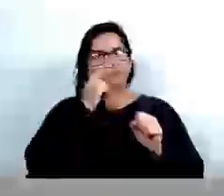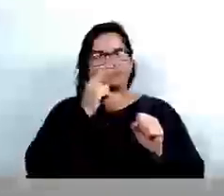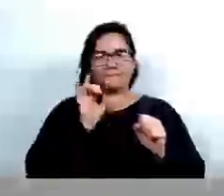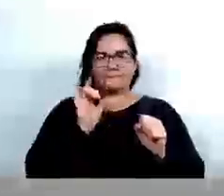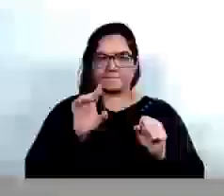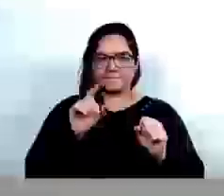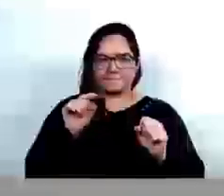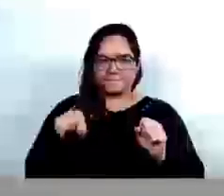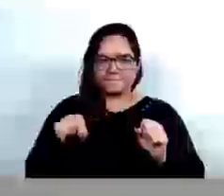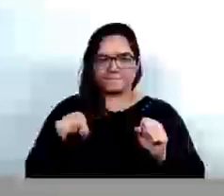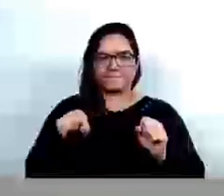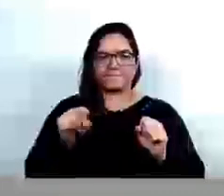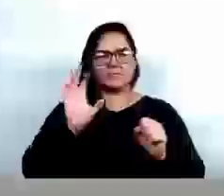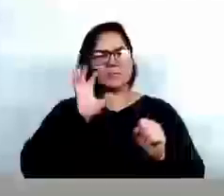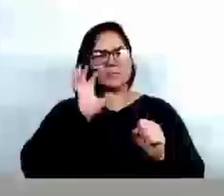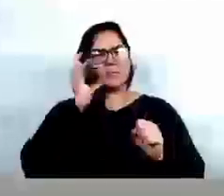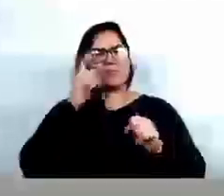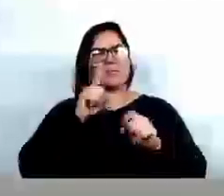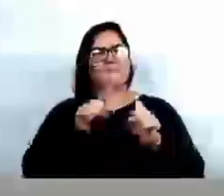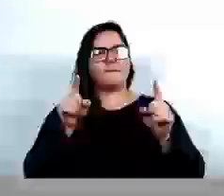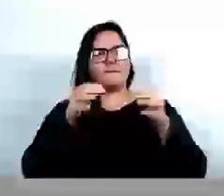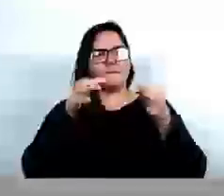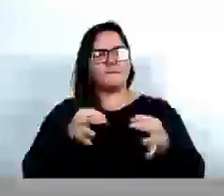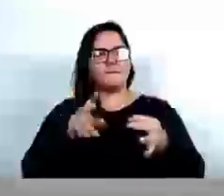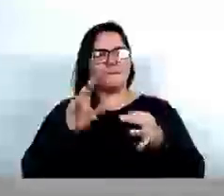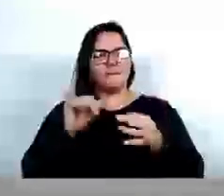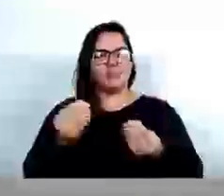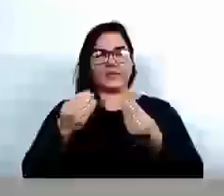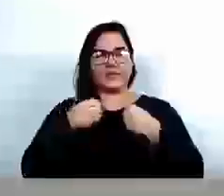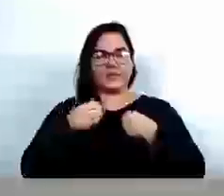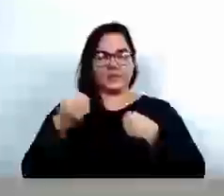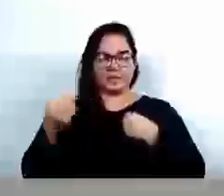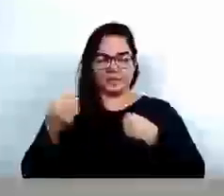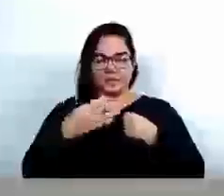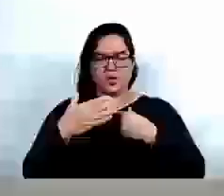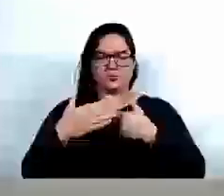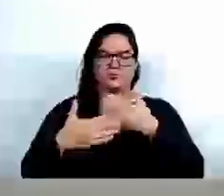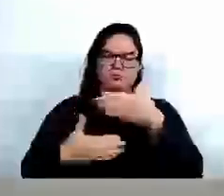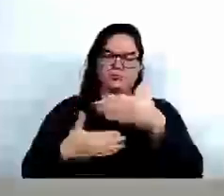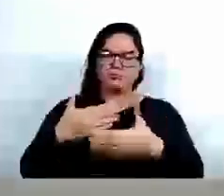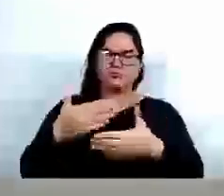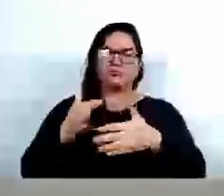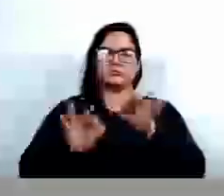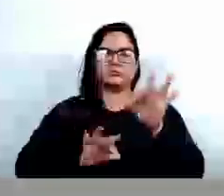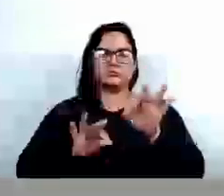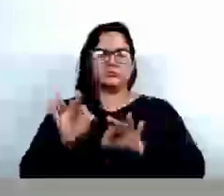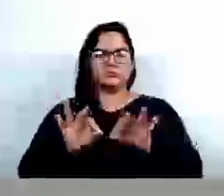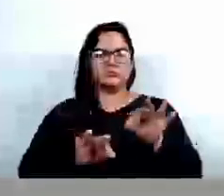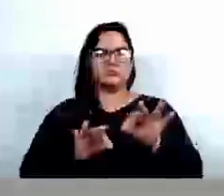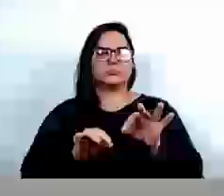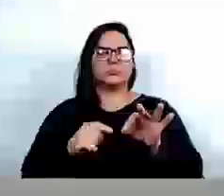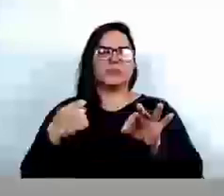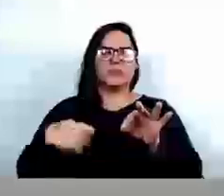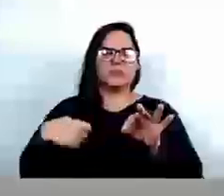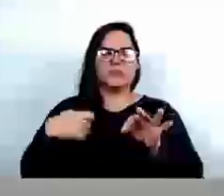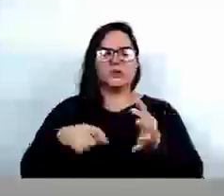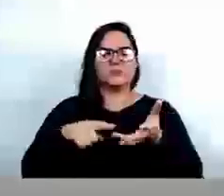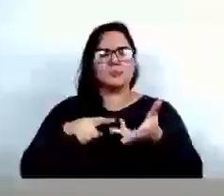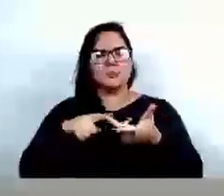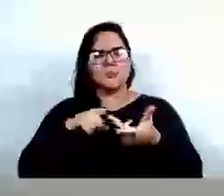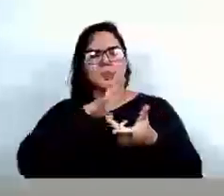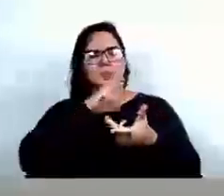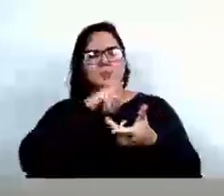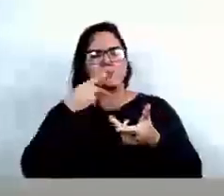a solução, mas, com certeza, dará um novo fluxo, uma nova dinâmica às demandas da causa animal na nossa